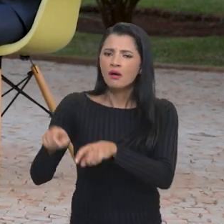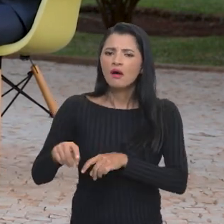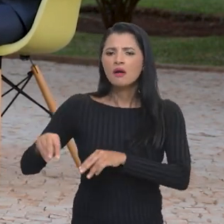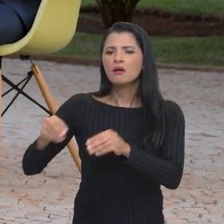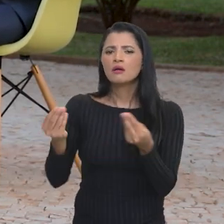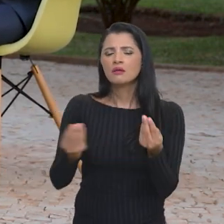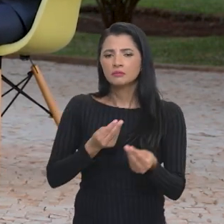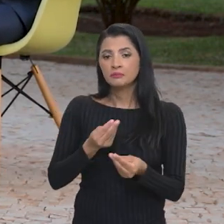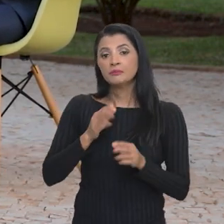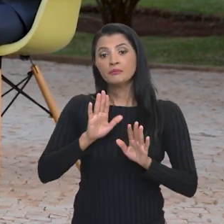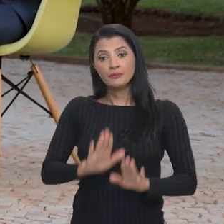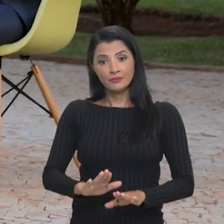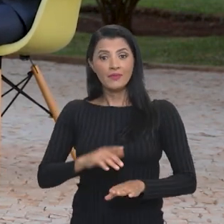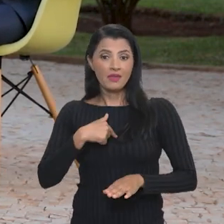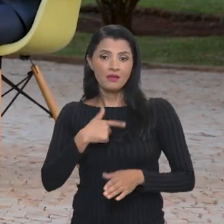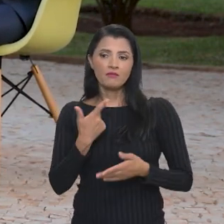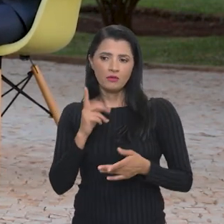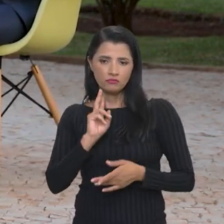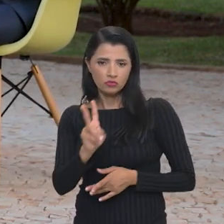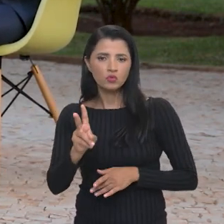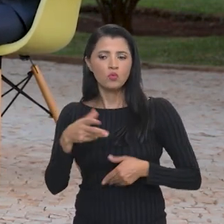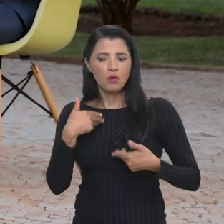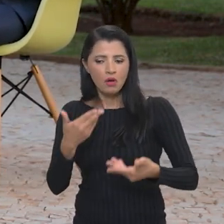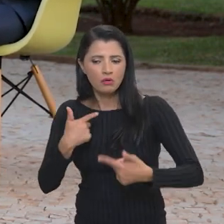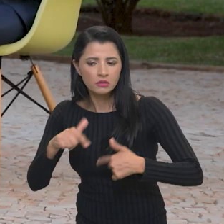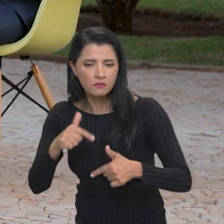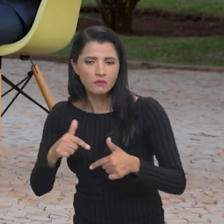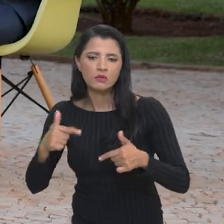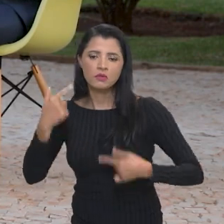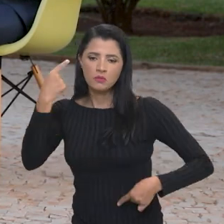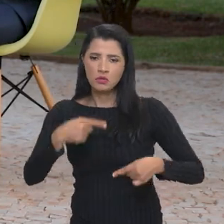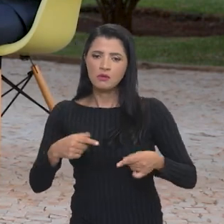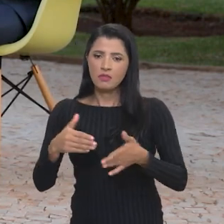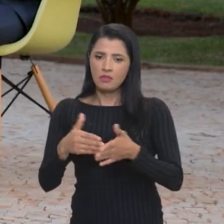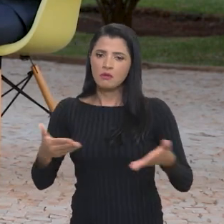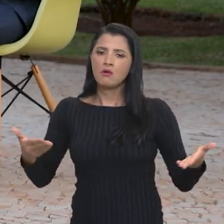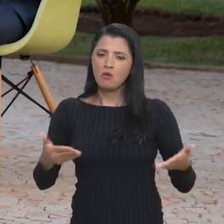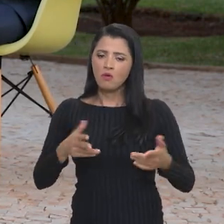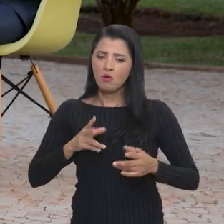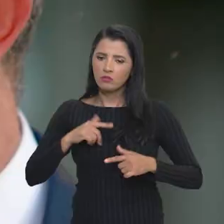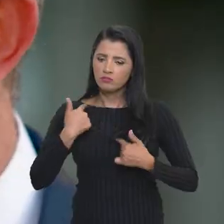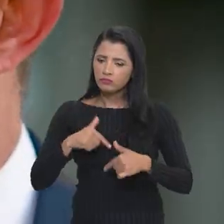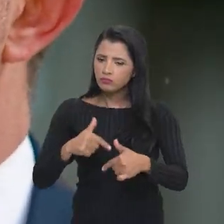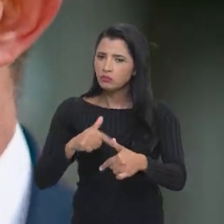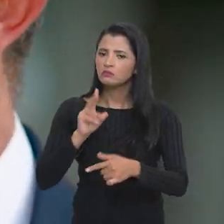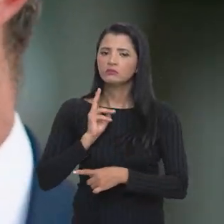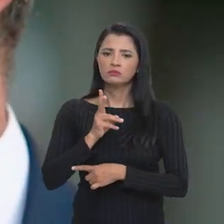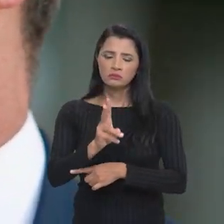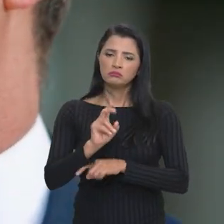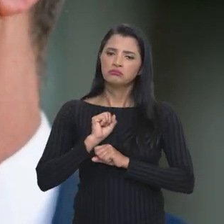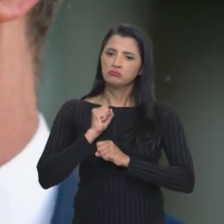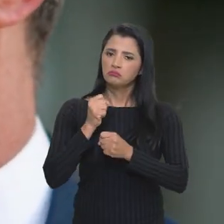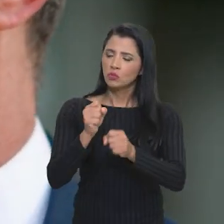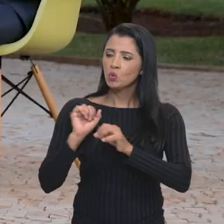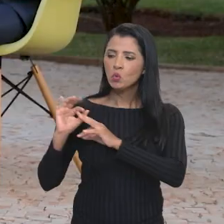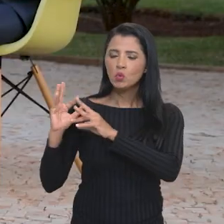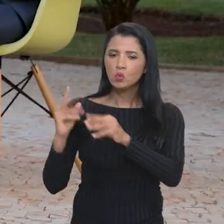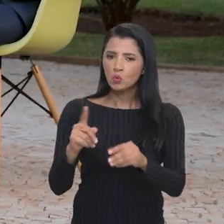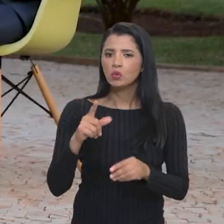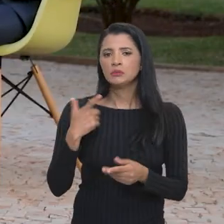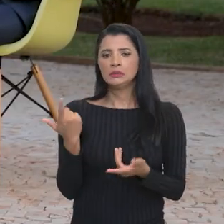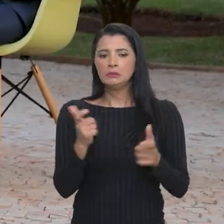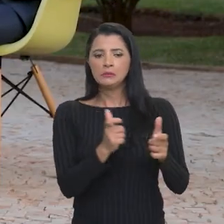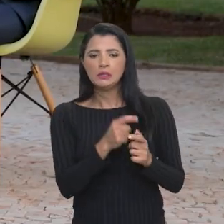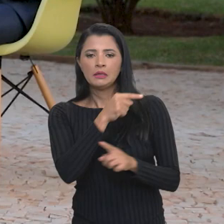serviços das políticas que prestou até aqui. Nós vamos dar continuidade e potencializar todas elas para pequenos, médios e grandes. A